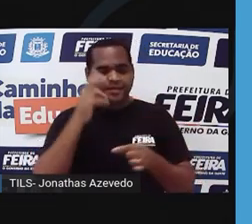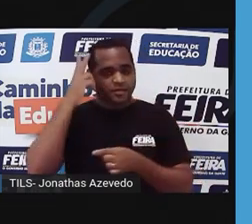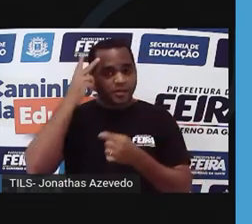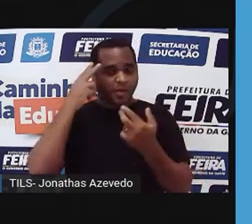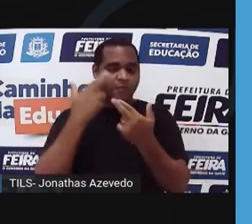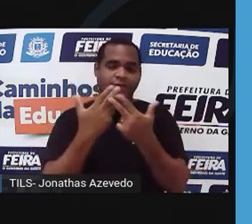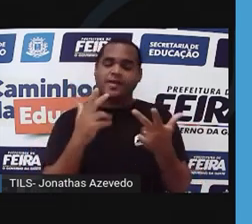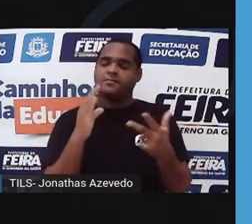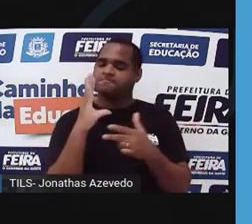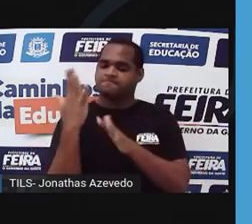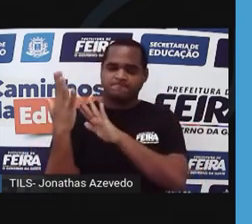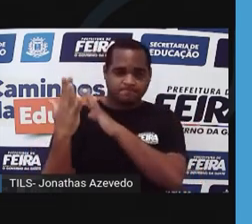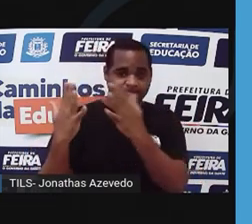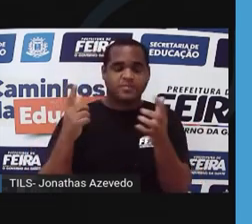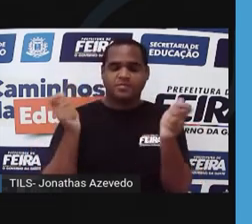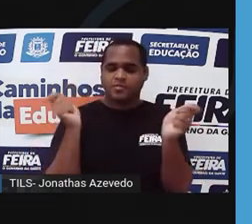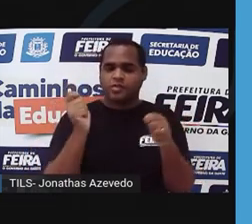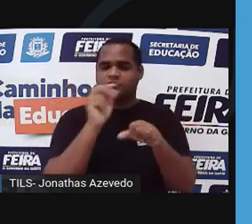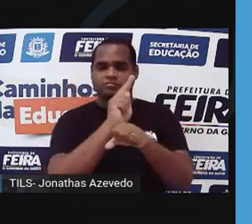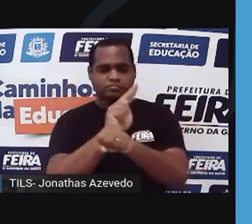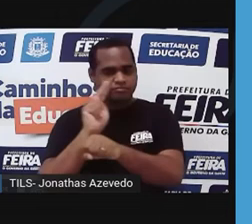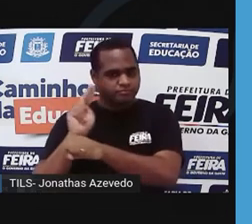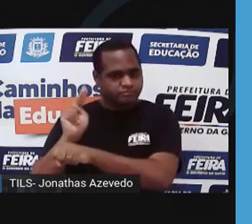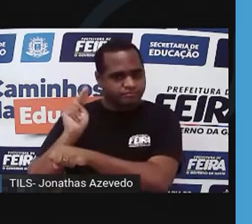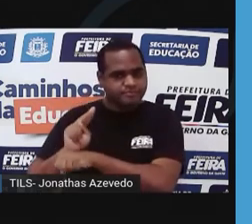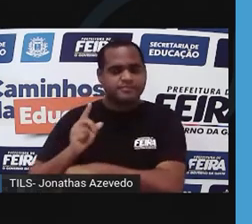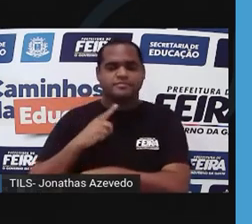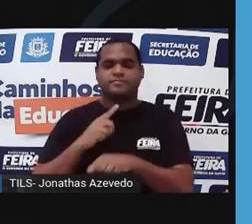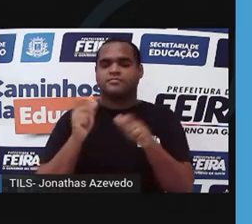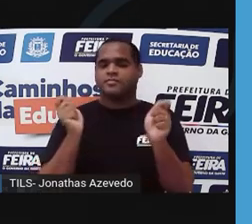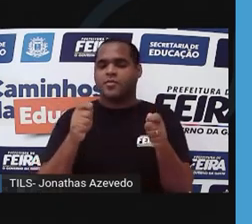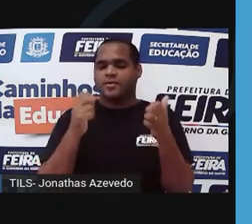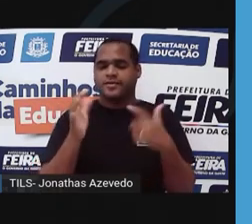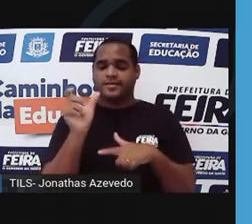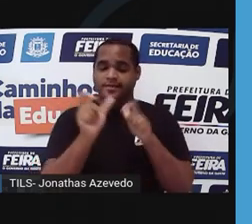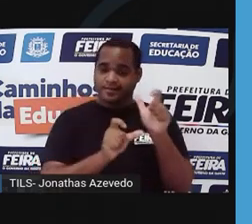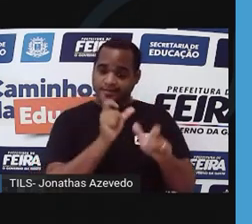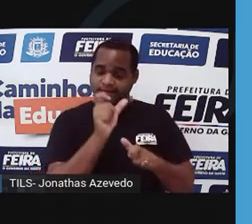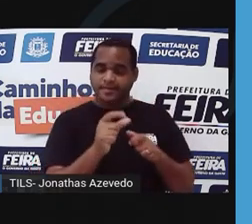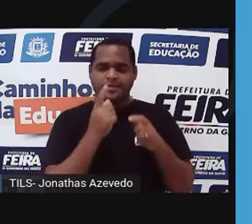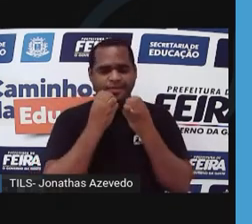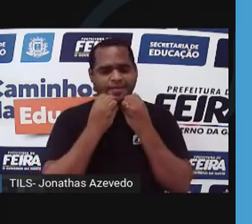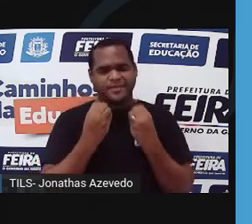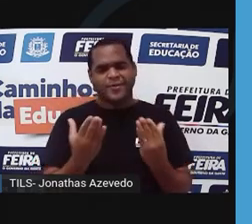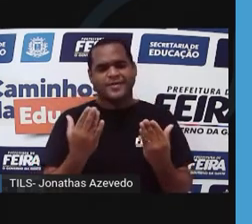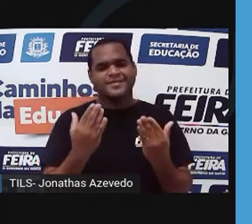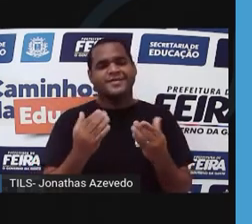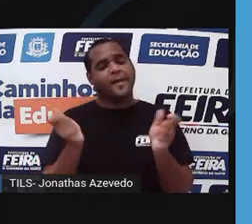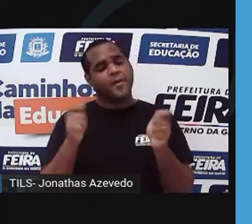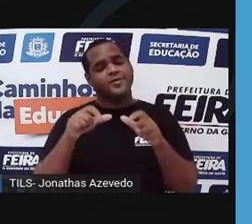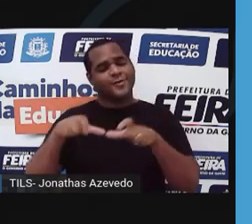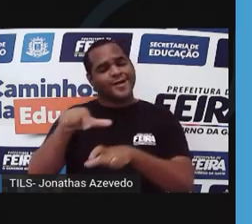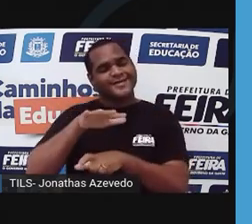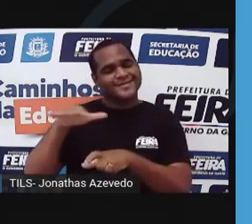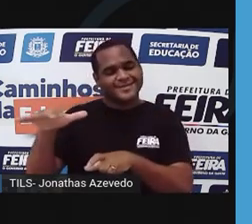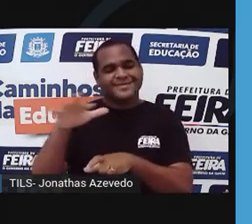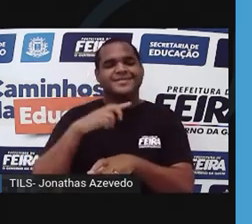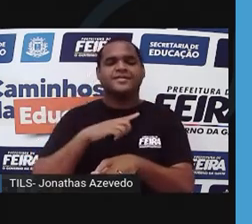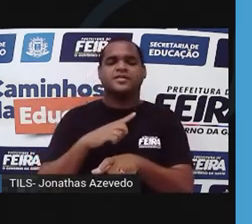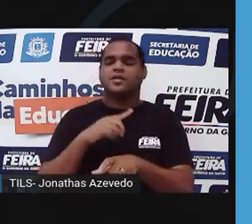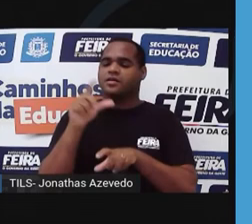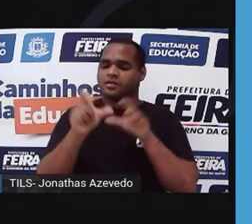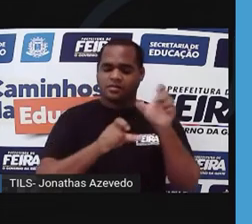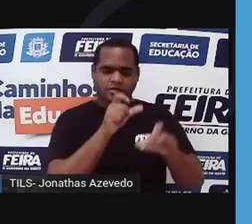natureza vai promover uma seleção de algumas características vantajosas para aquele ambiente. E essa